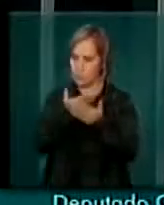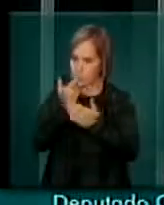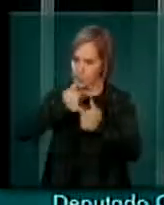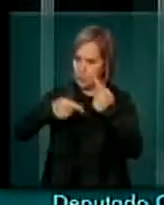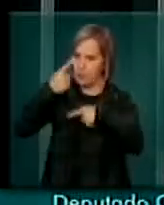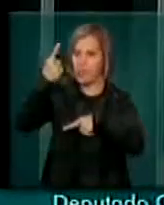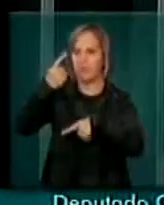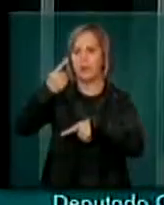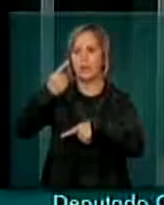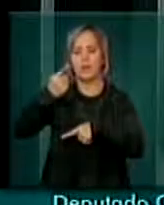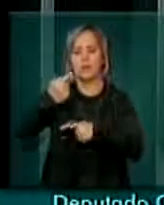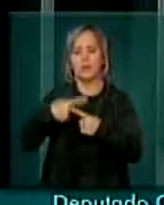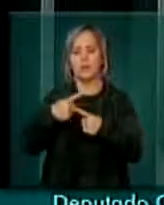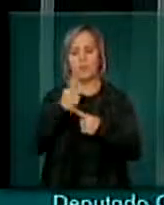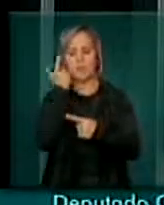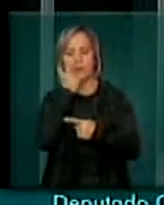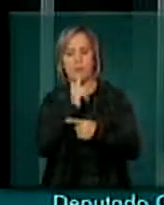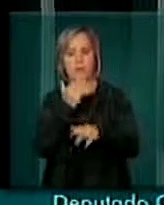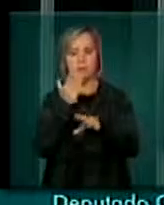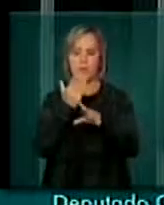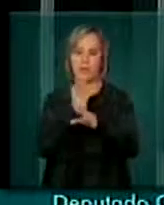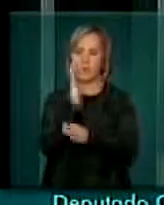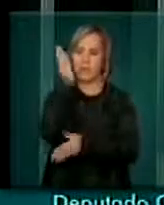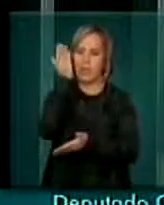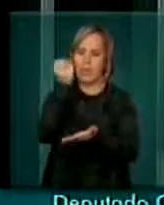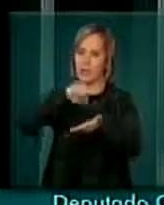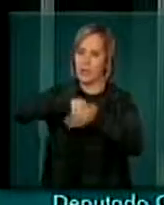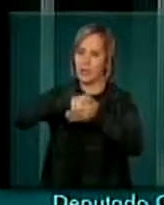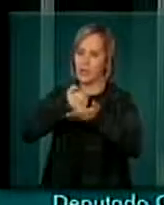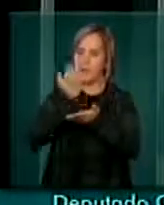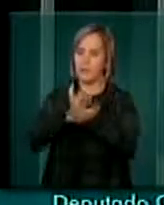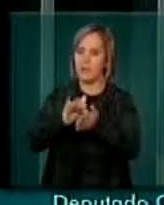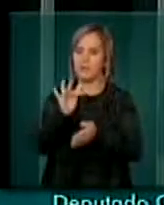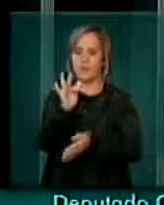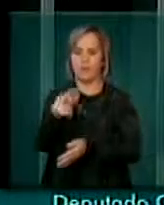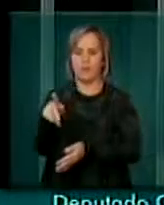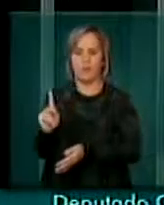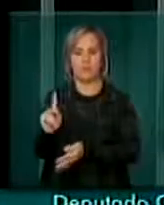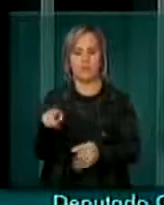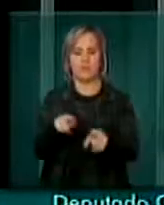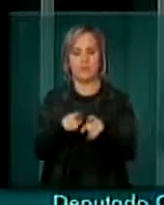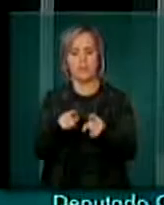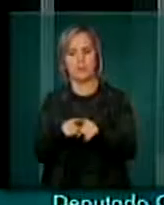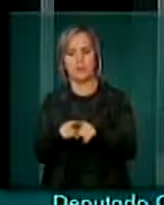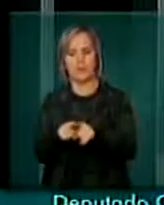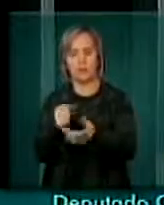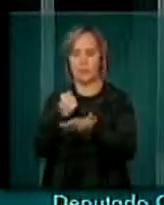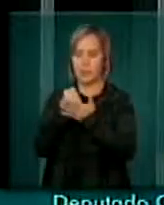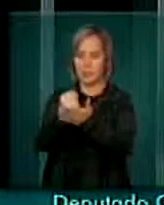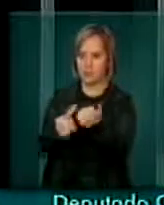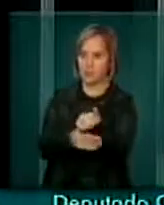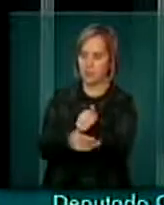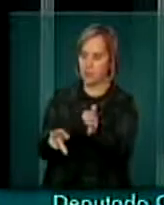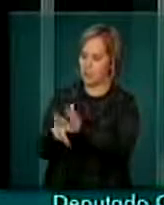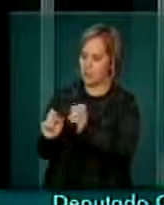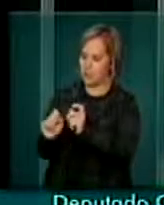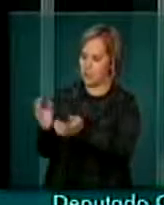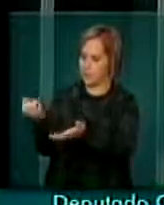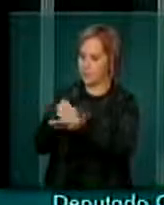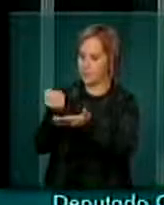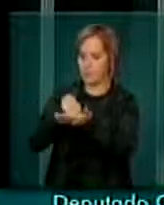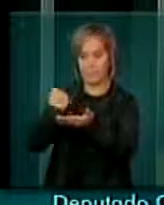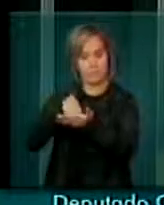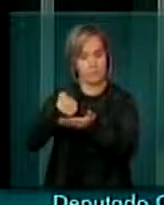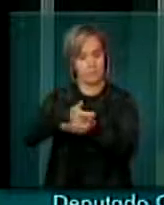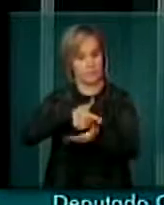aprovar o fim do fator previdenciário, aprovar um reajuste mais condizente com a realidade da garantia dos aposentados, que